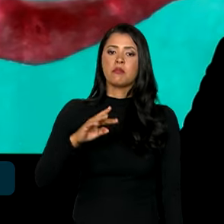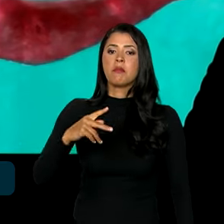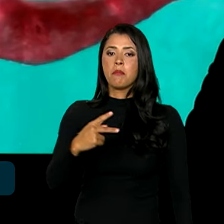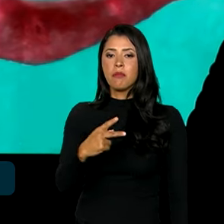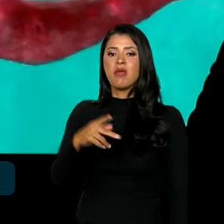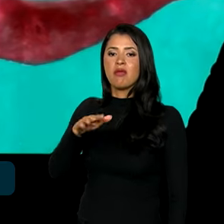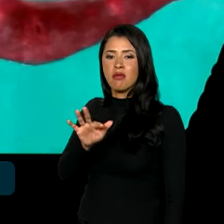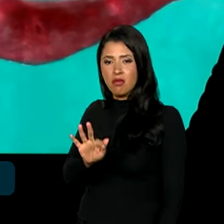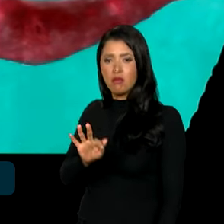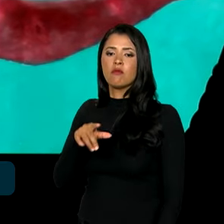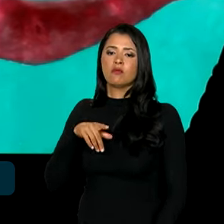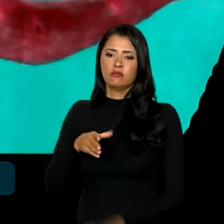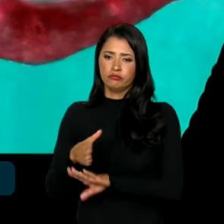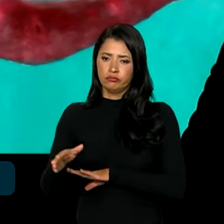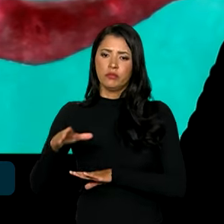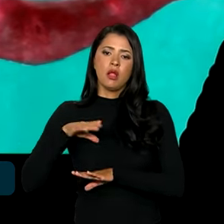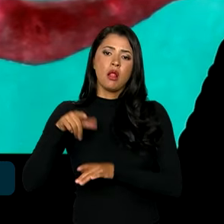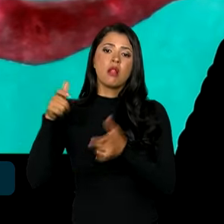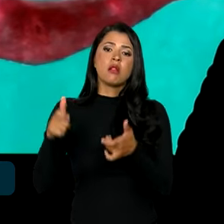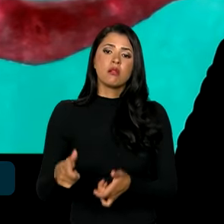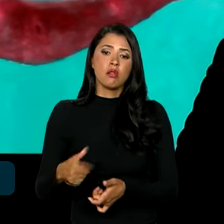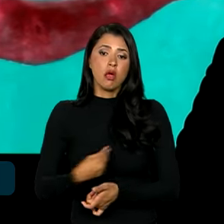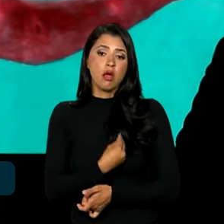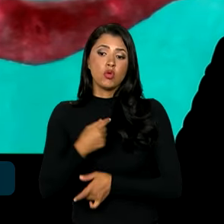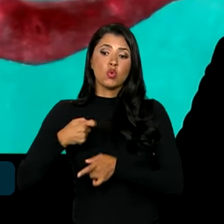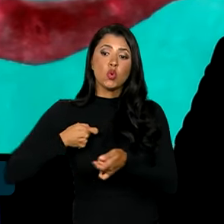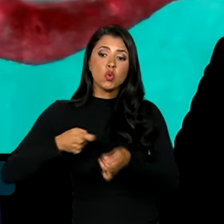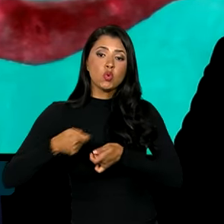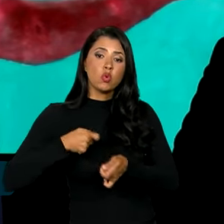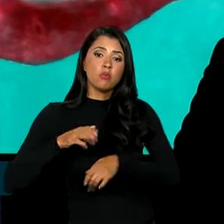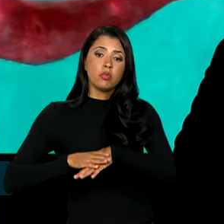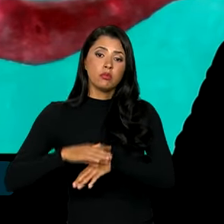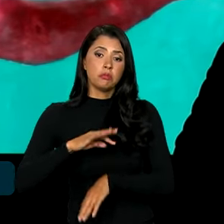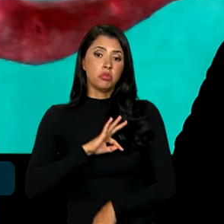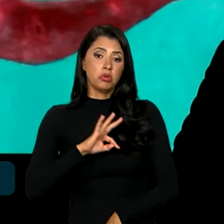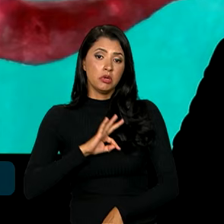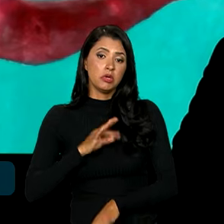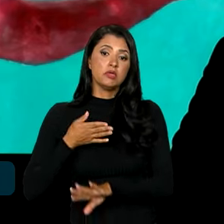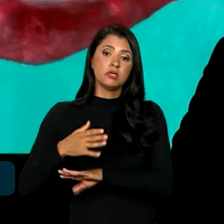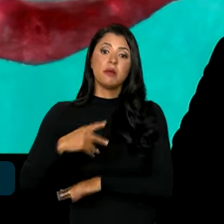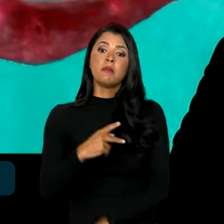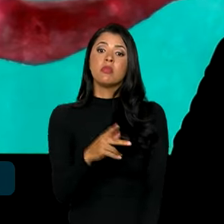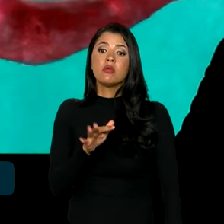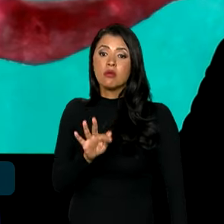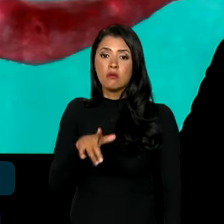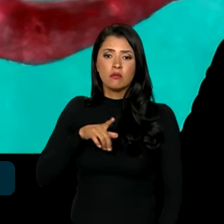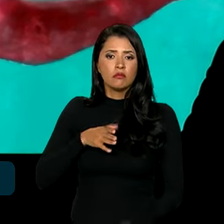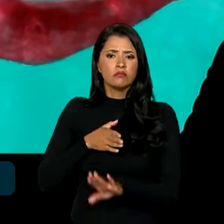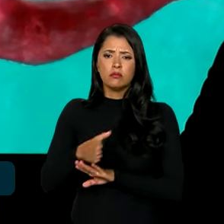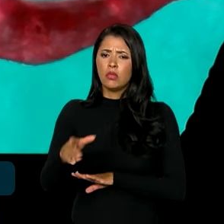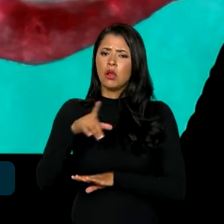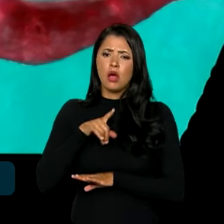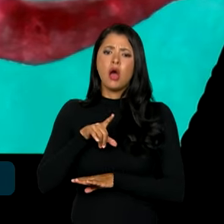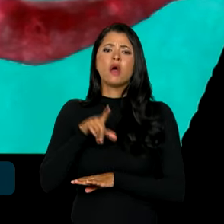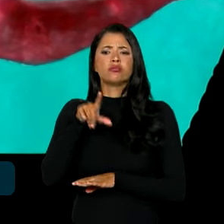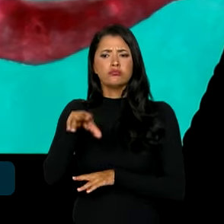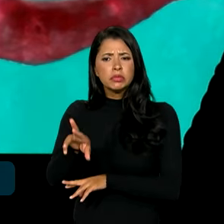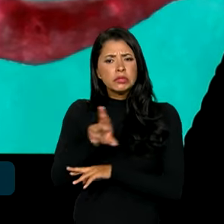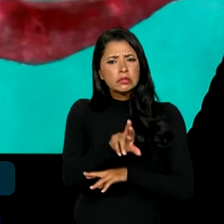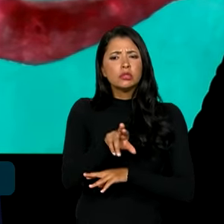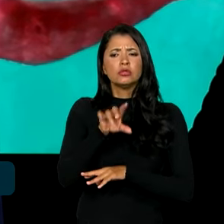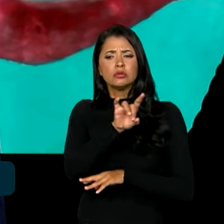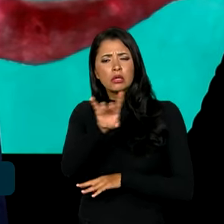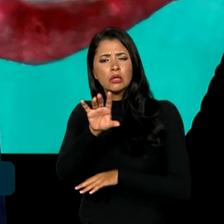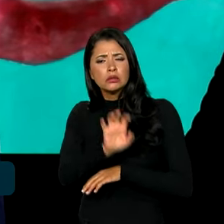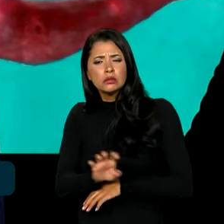no centro de controle da Polícia Rodoviária Federal, que contou ontem o dia todo com o representante de cada estado acompanhando e